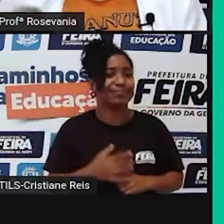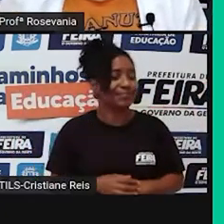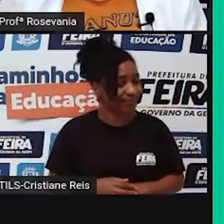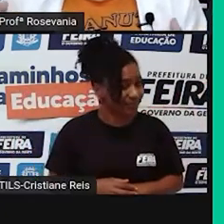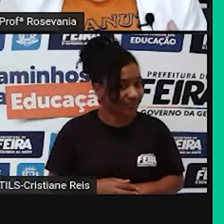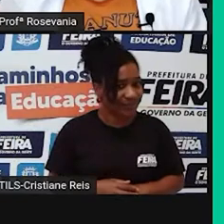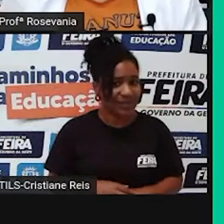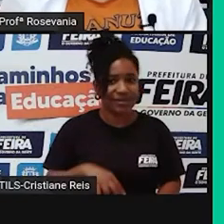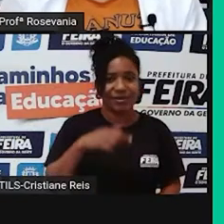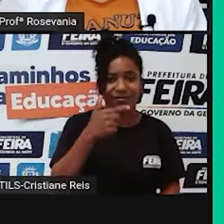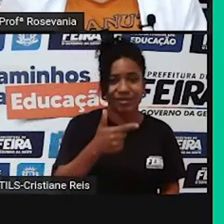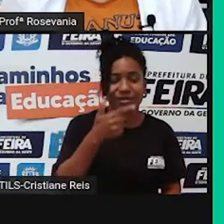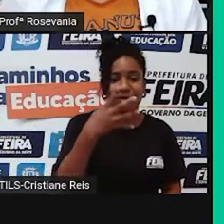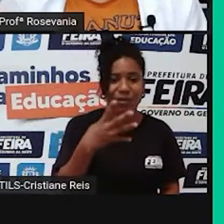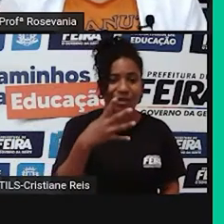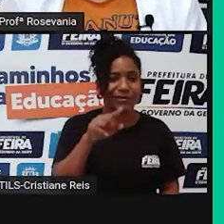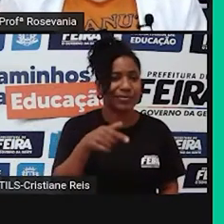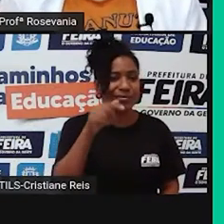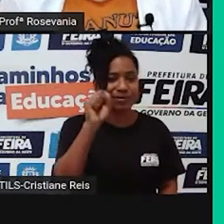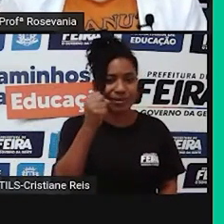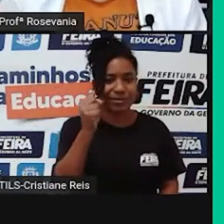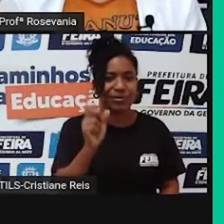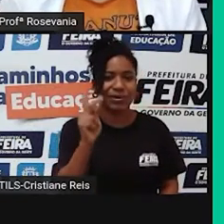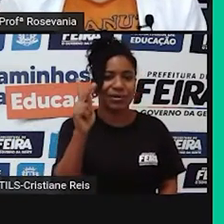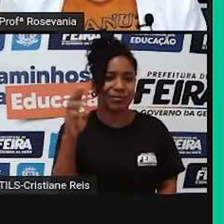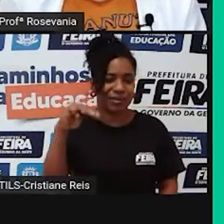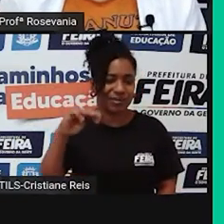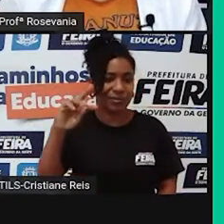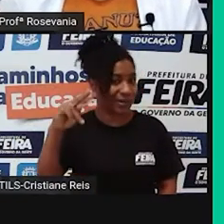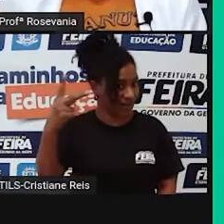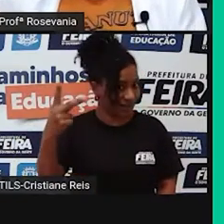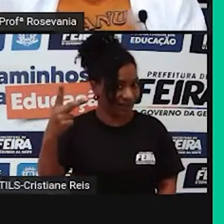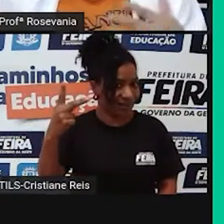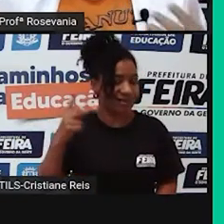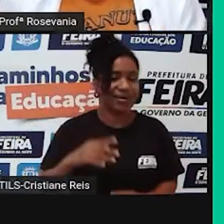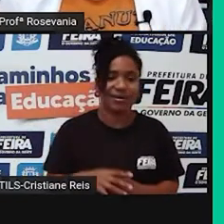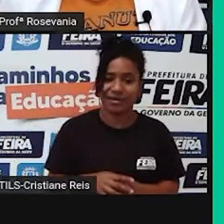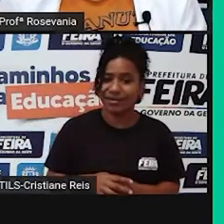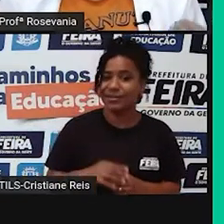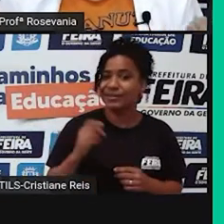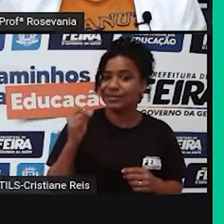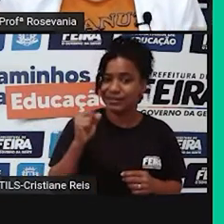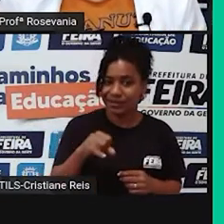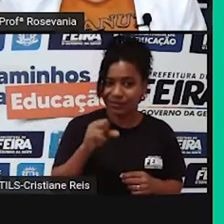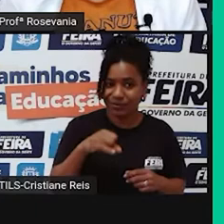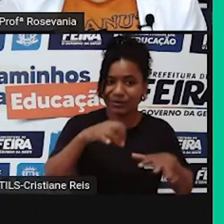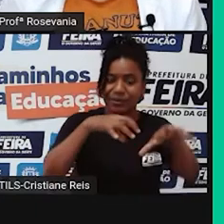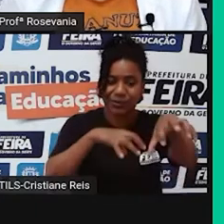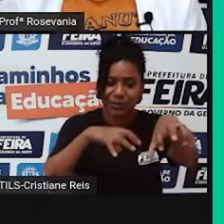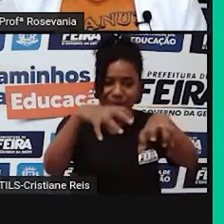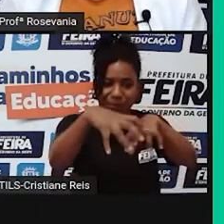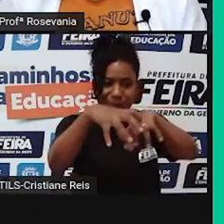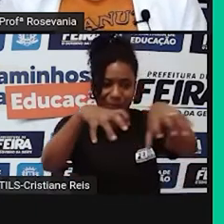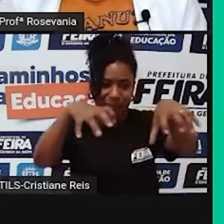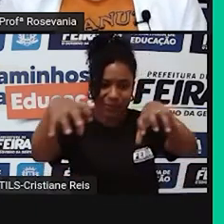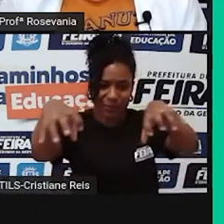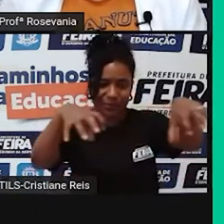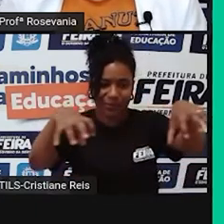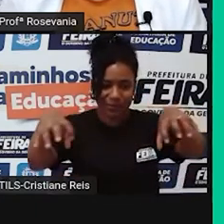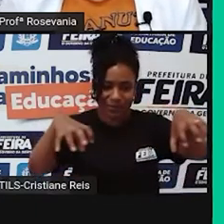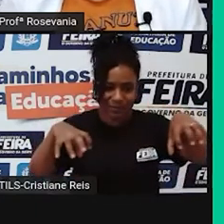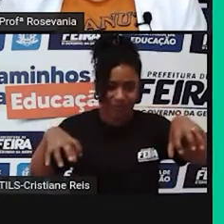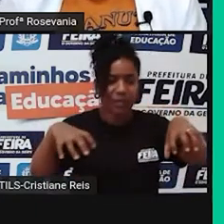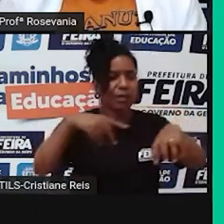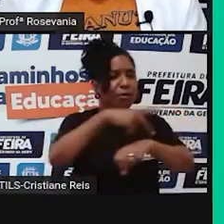que nós temos 24 habitantes por quilômetro quadrado. Será que isso, né, se fosse espalhadinho direitinho, né, pelo nosso